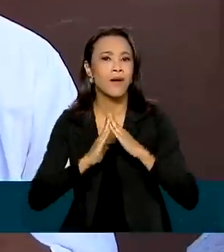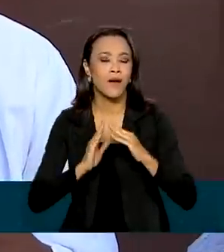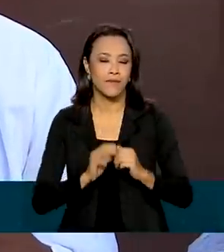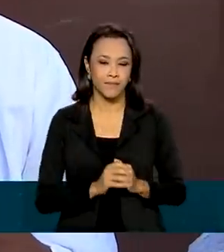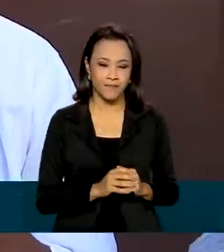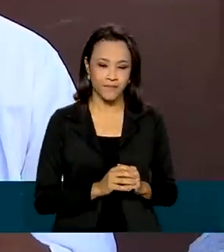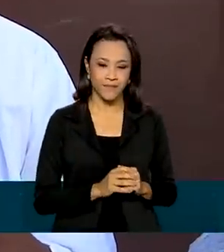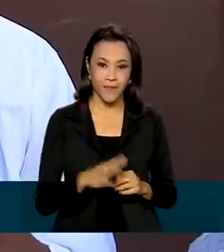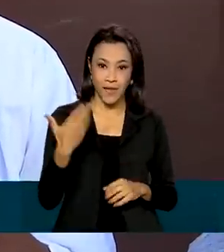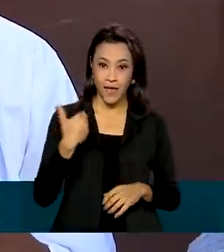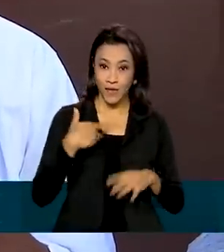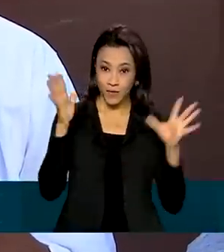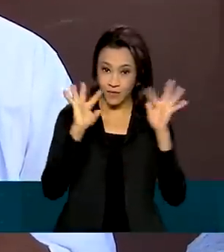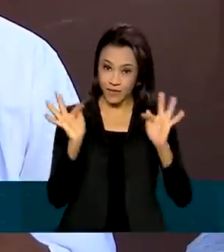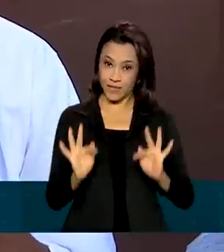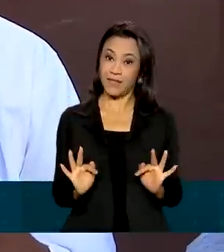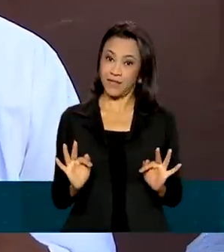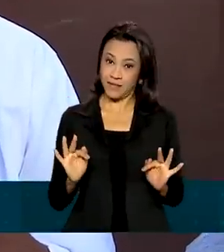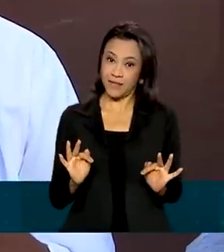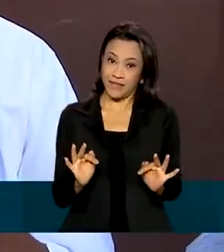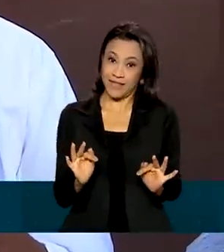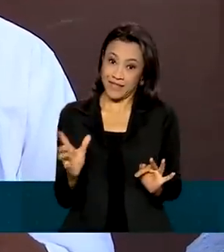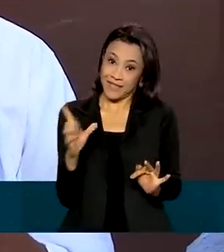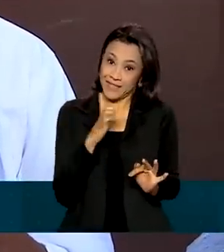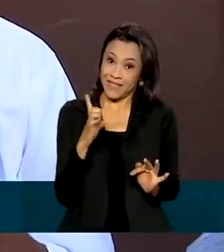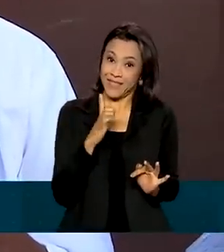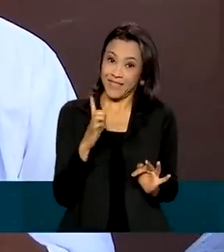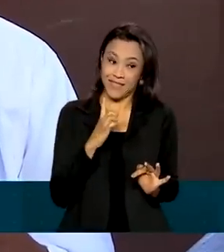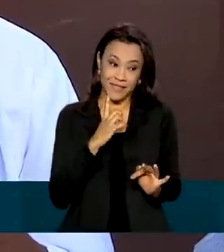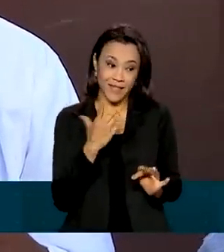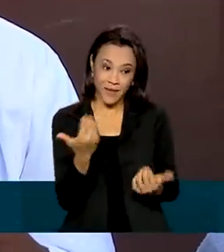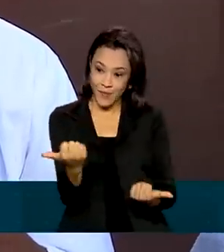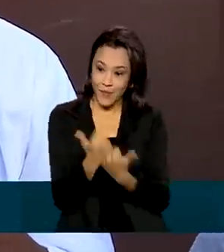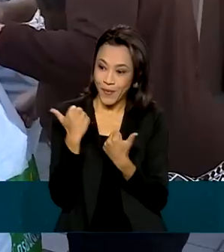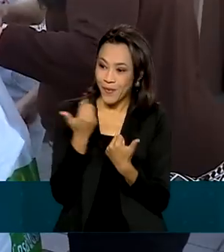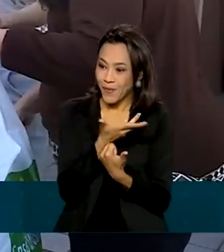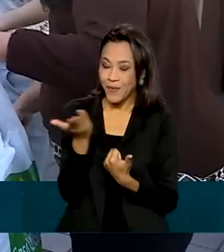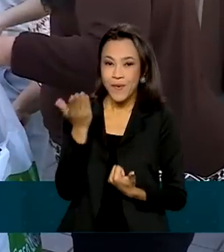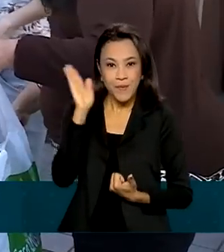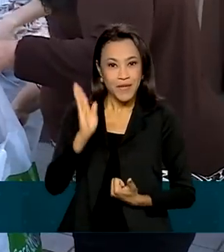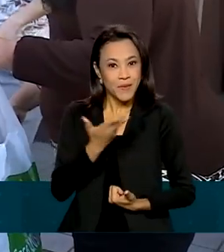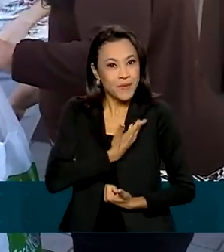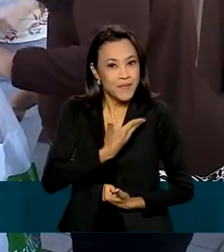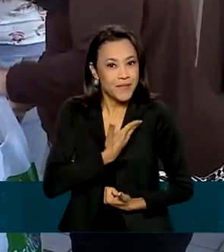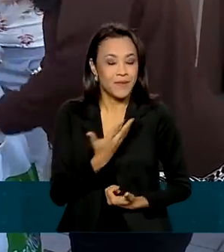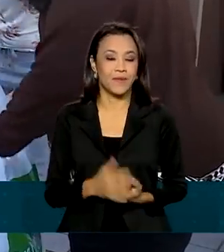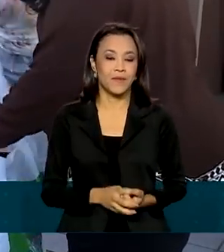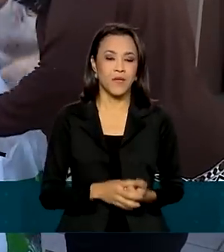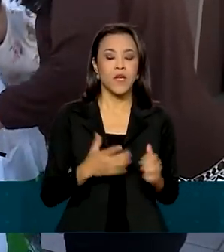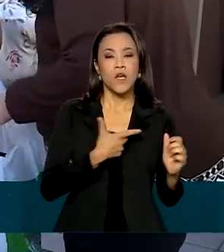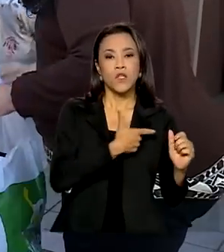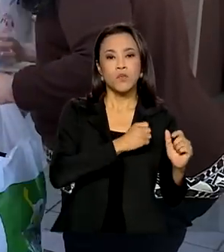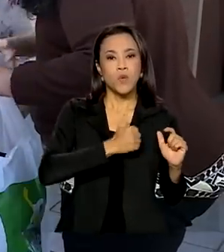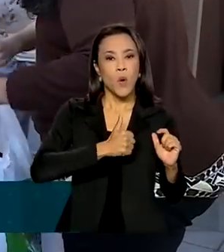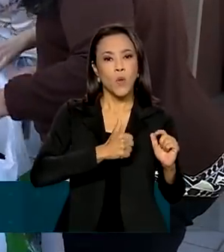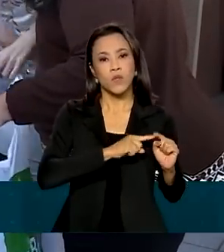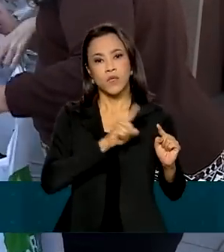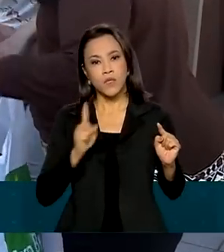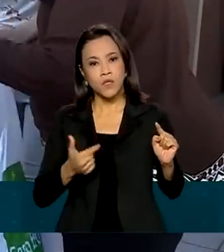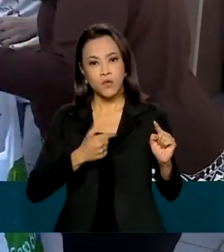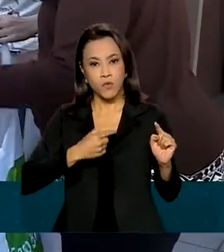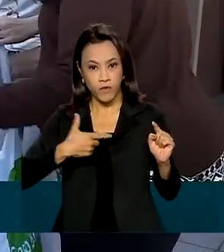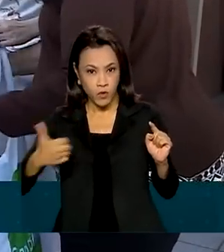de poder contar com os brasileiros como bons amigos. Entre 2011 e 2021, quase